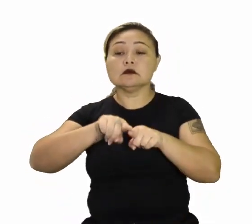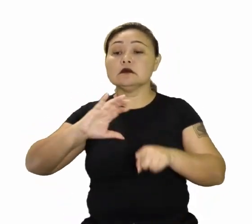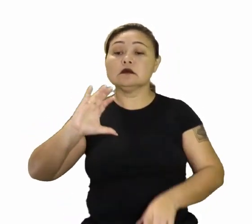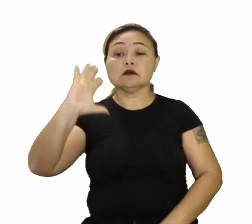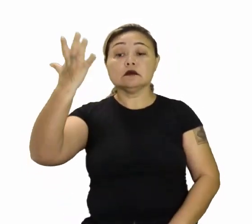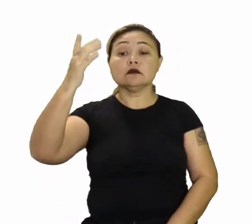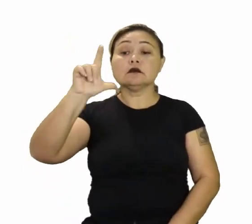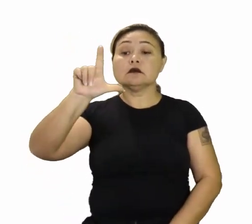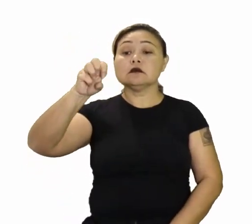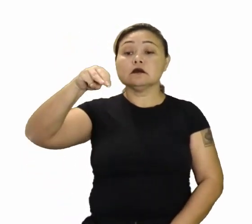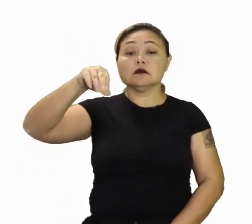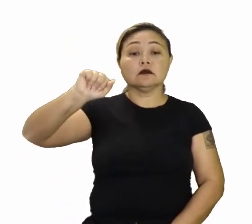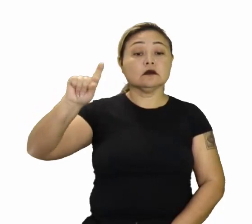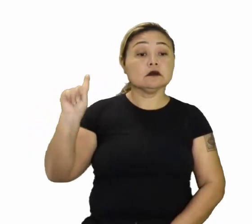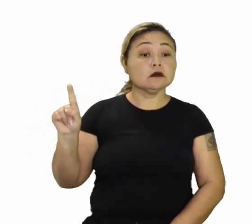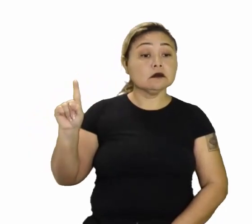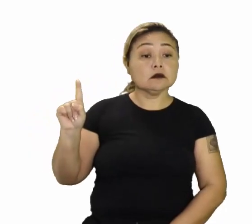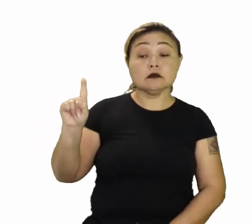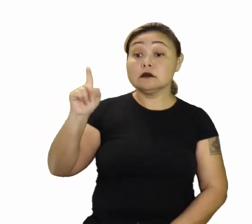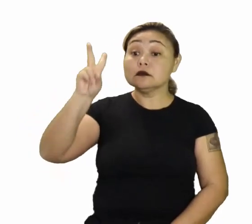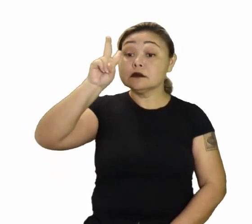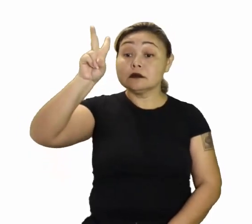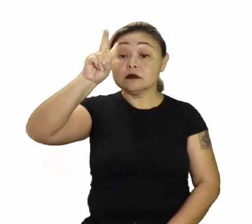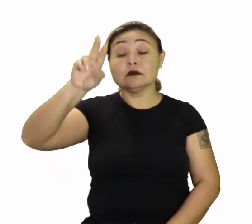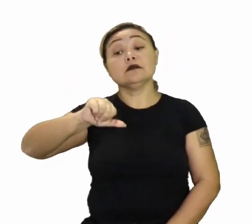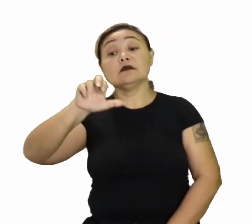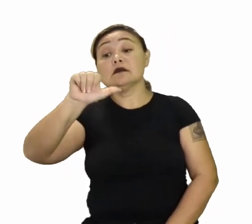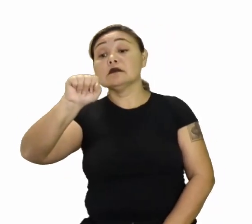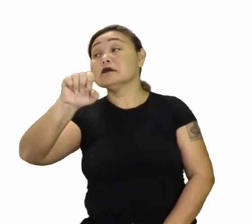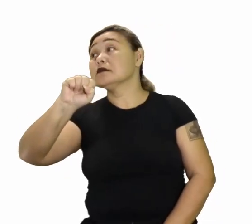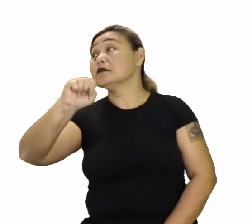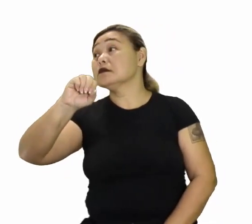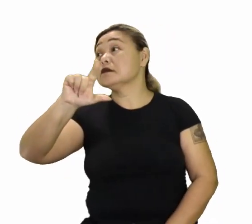clima. O que significa isso aqui? Ah, lembrei do solo!